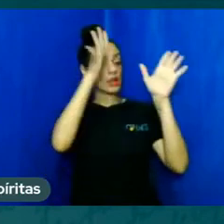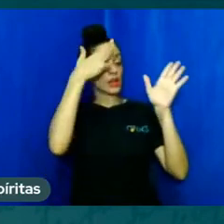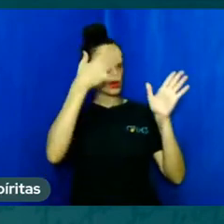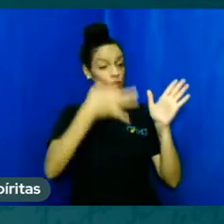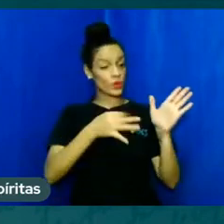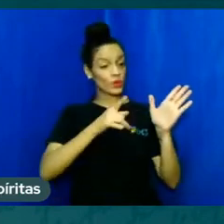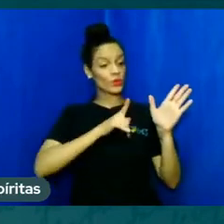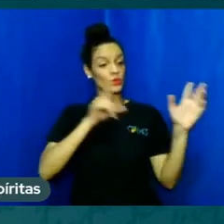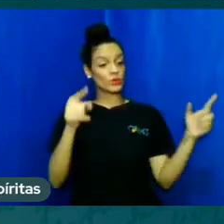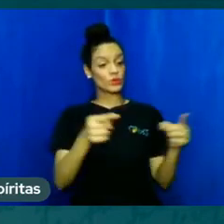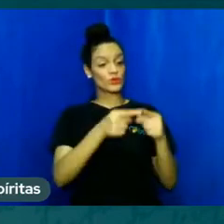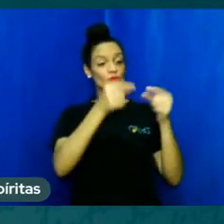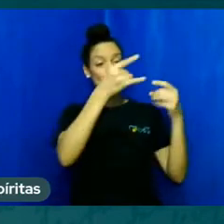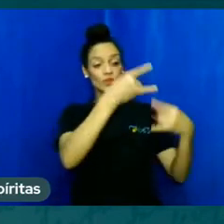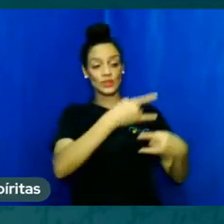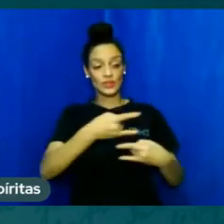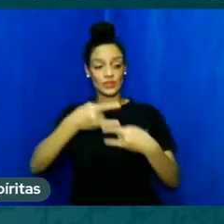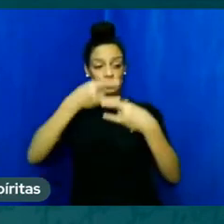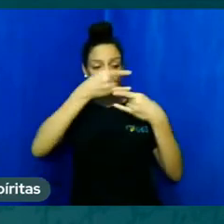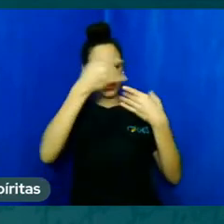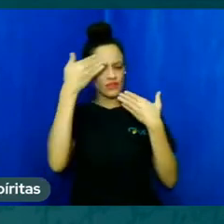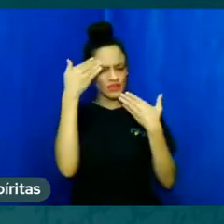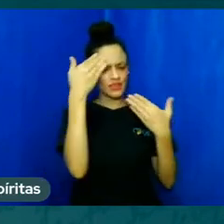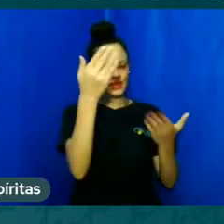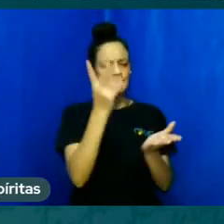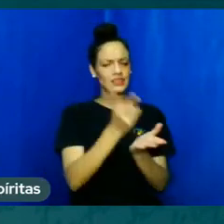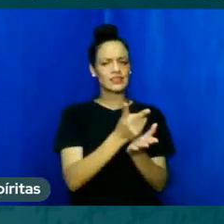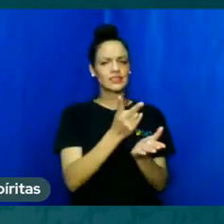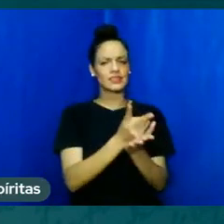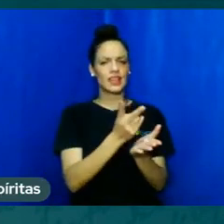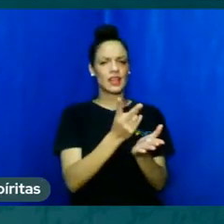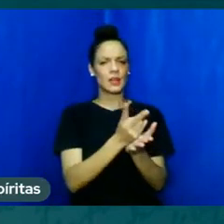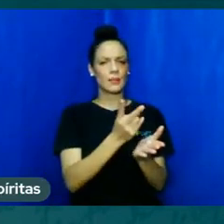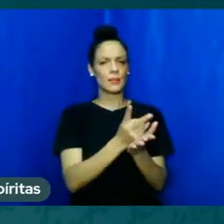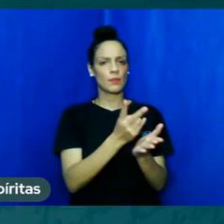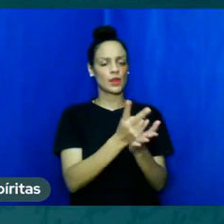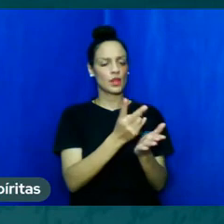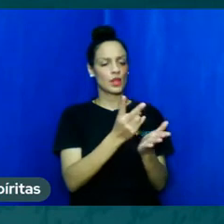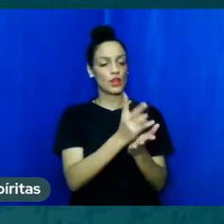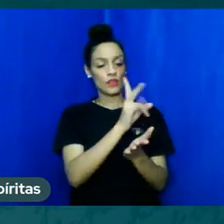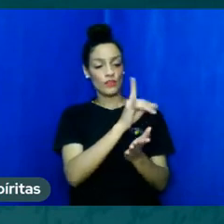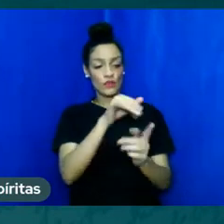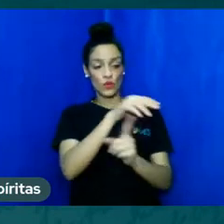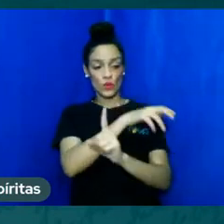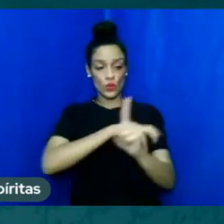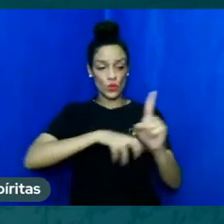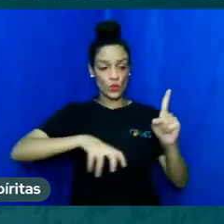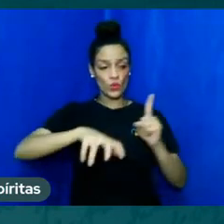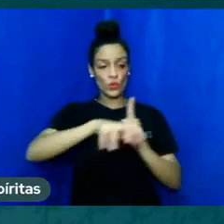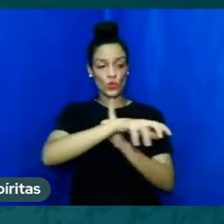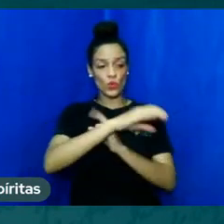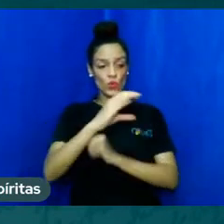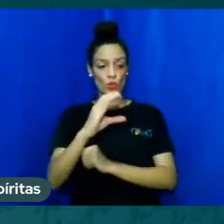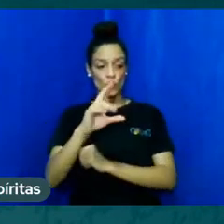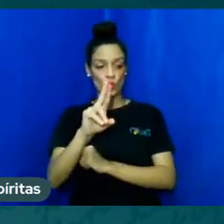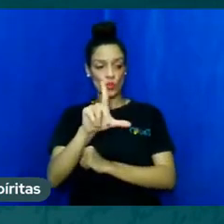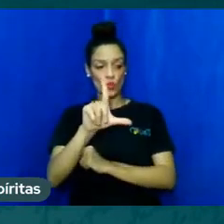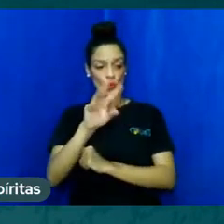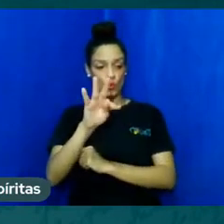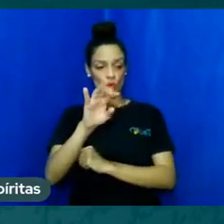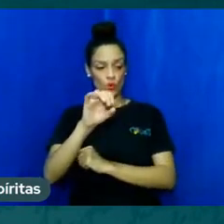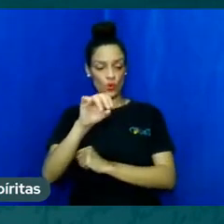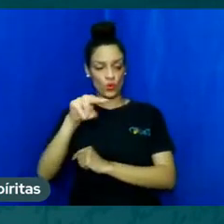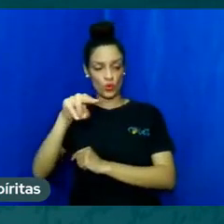live. Gratidão sempre. Farei o nosso culto do Evangelho no lar, agora em família, inspirado em vossos